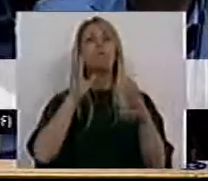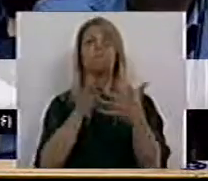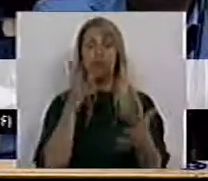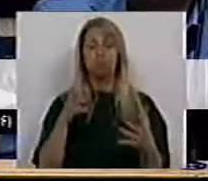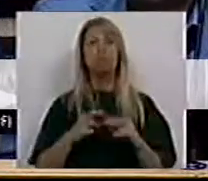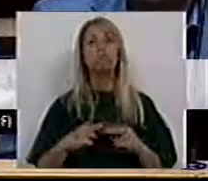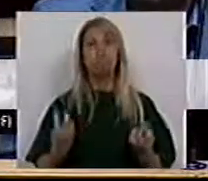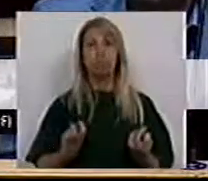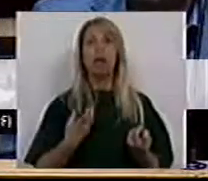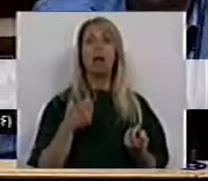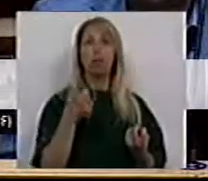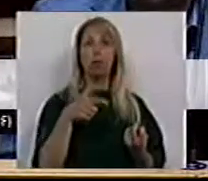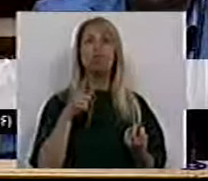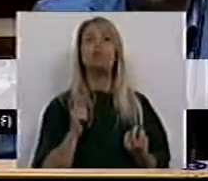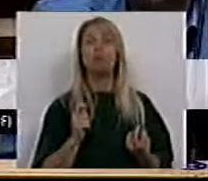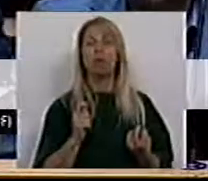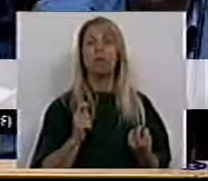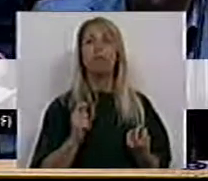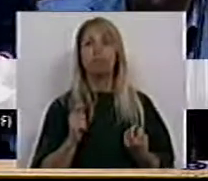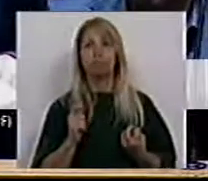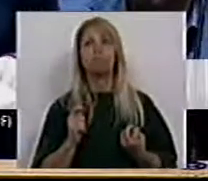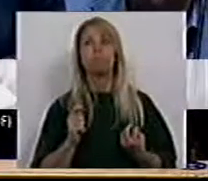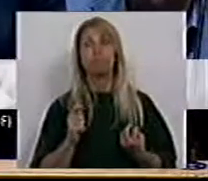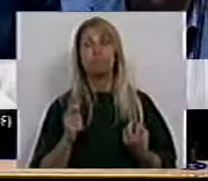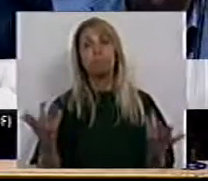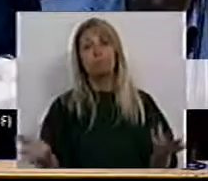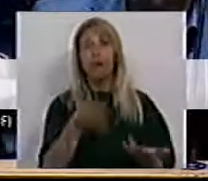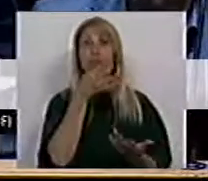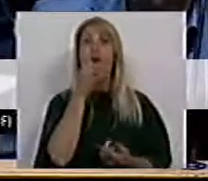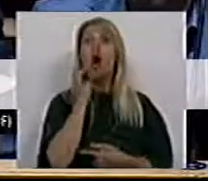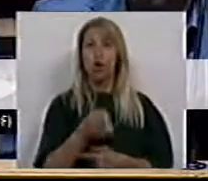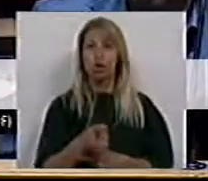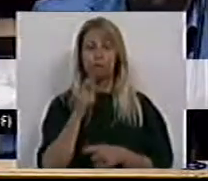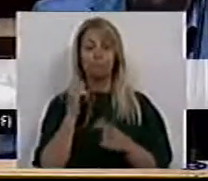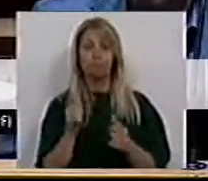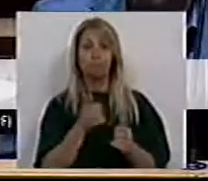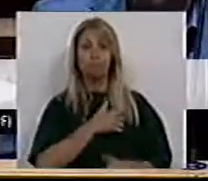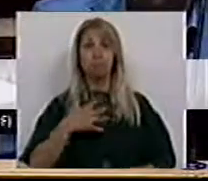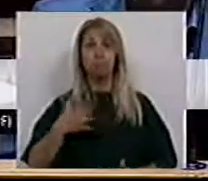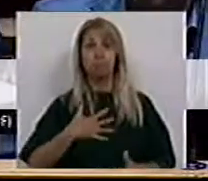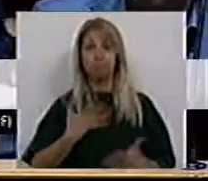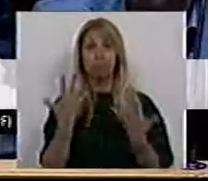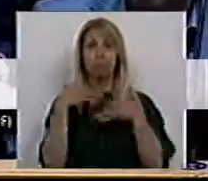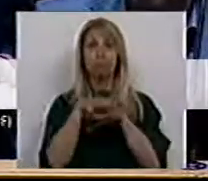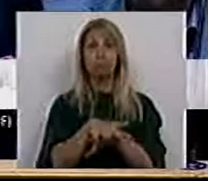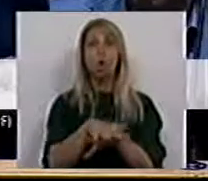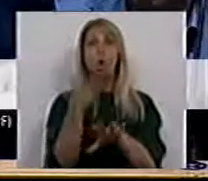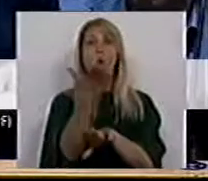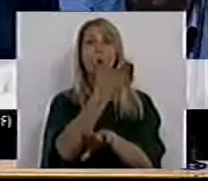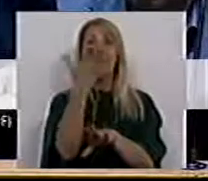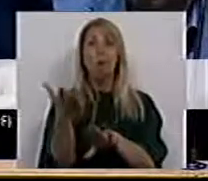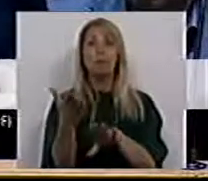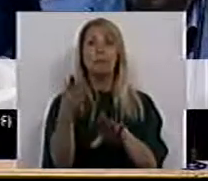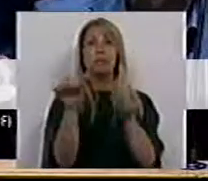bancada do Bloco de Esquerda. Falamos de uma empresa que integra 11 sistemas